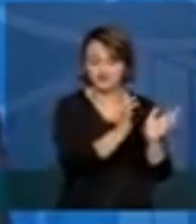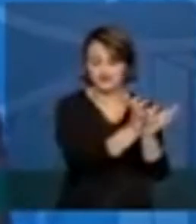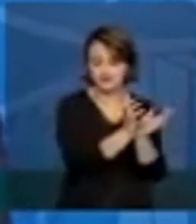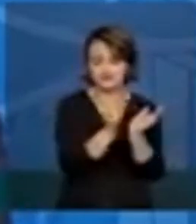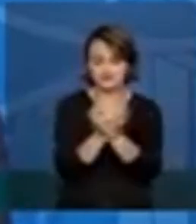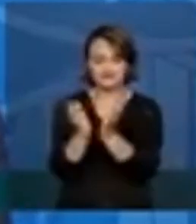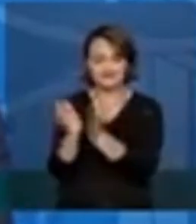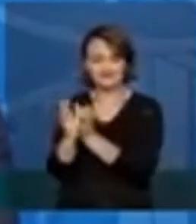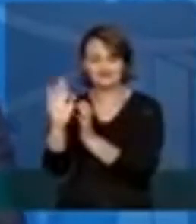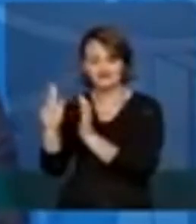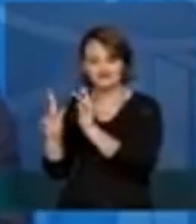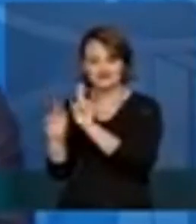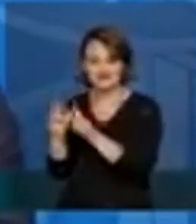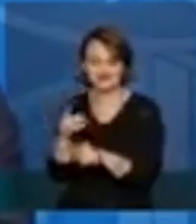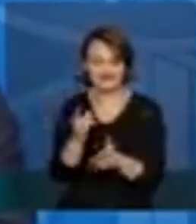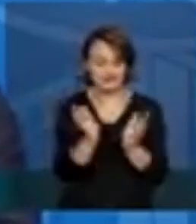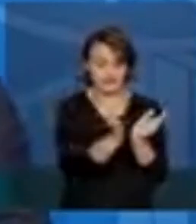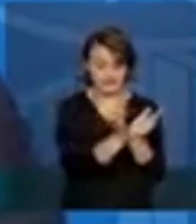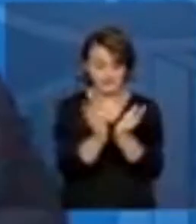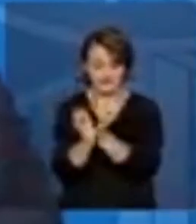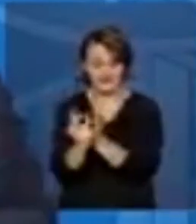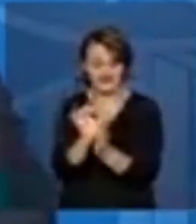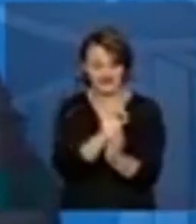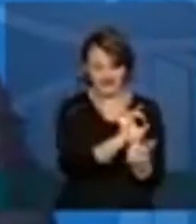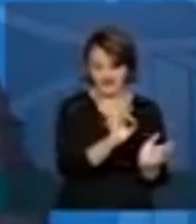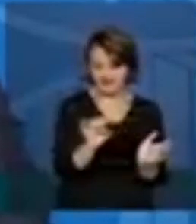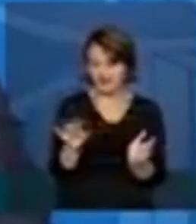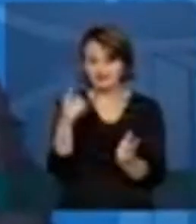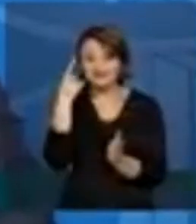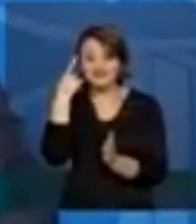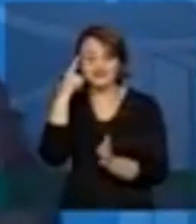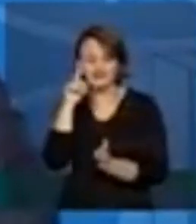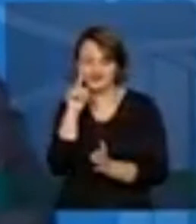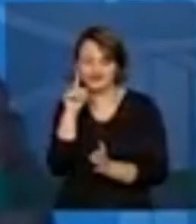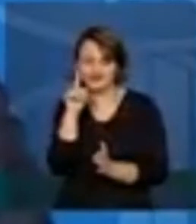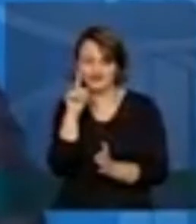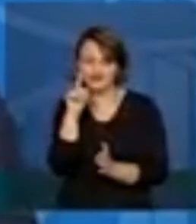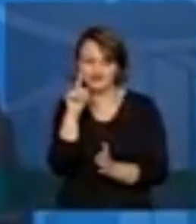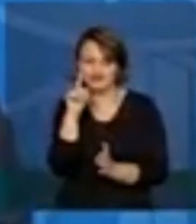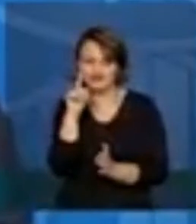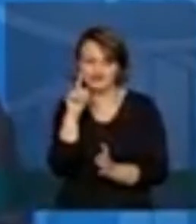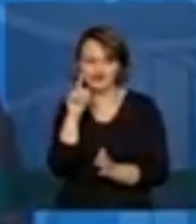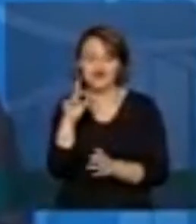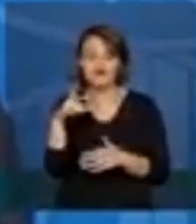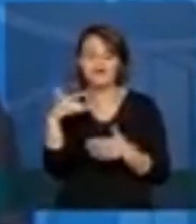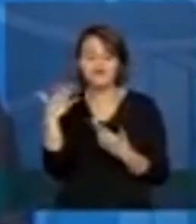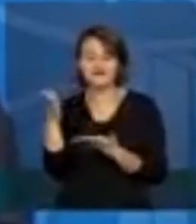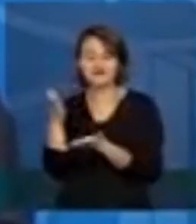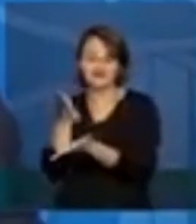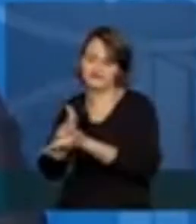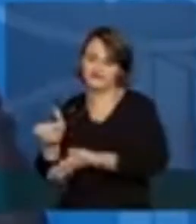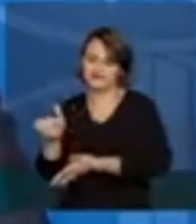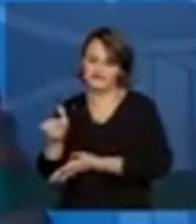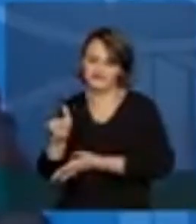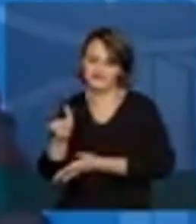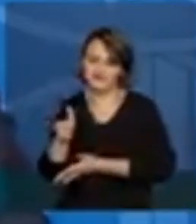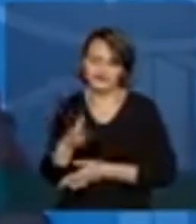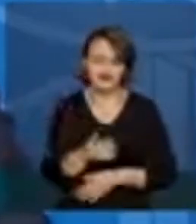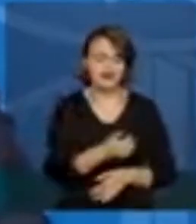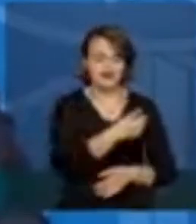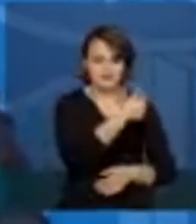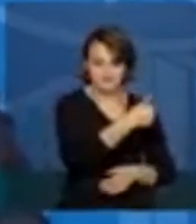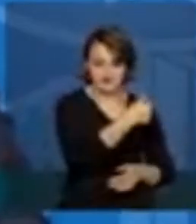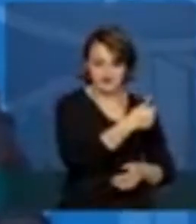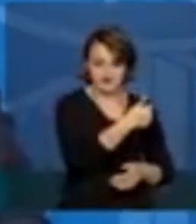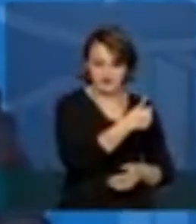diferenciados de acordo com, basicamente, quando esses lotes foram aprovados. O primeiro grande